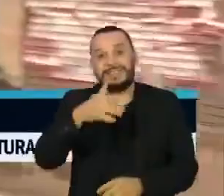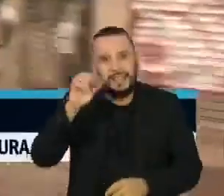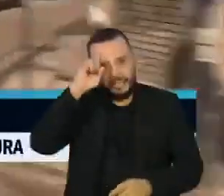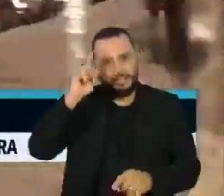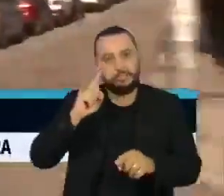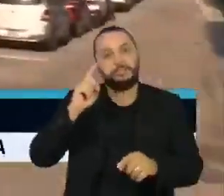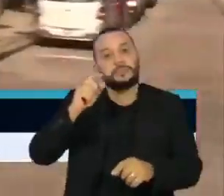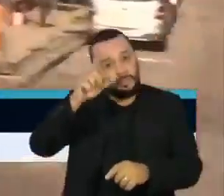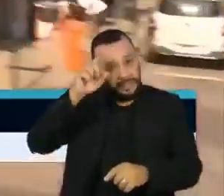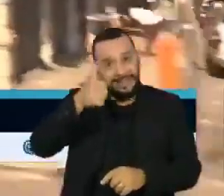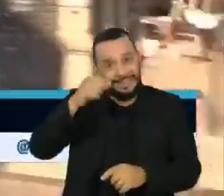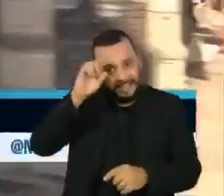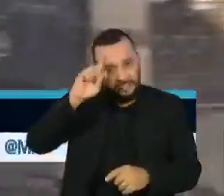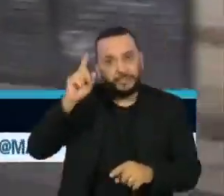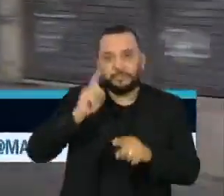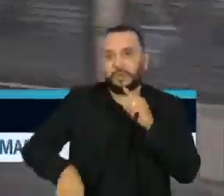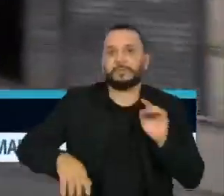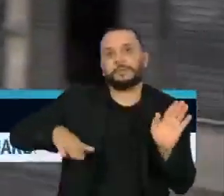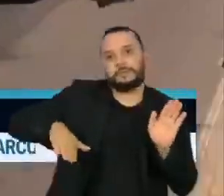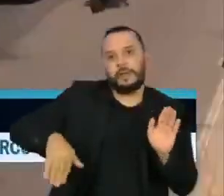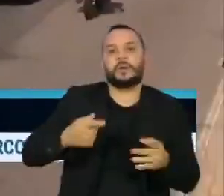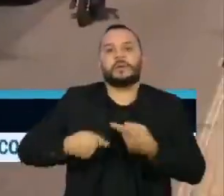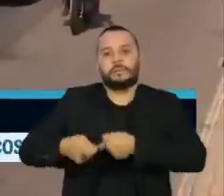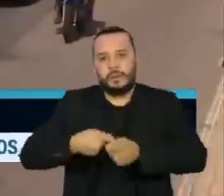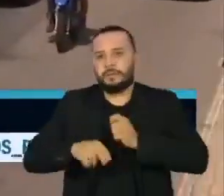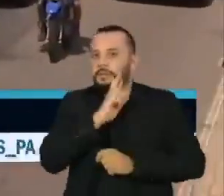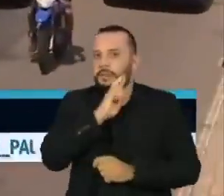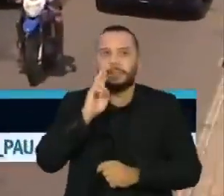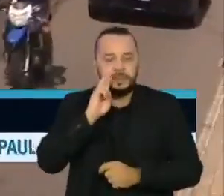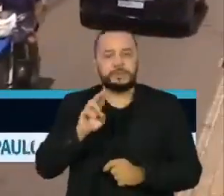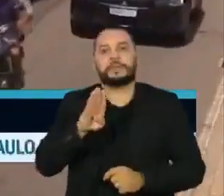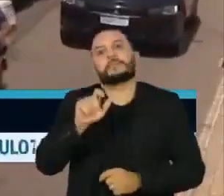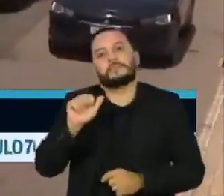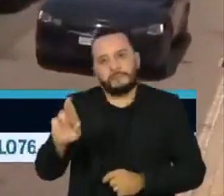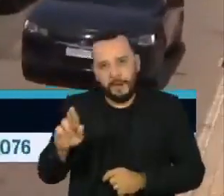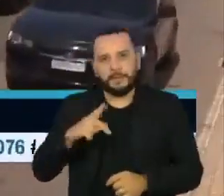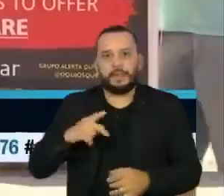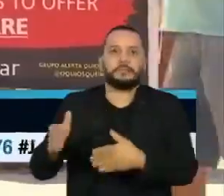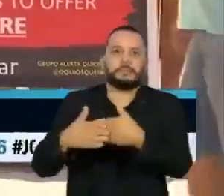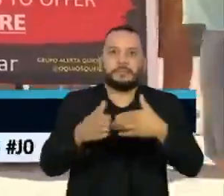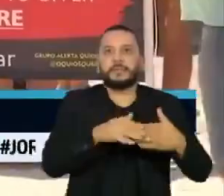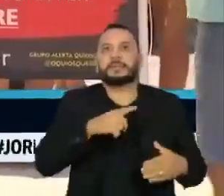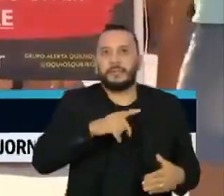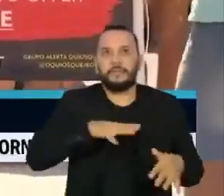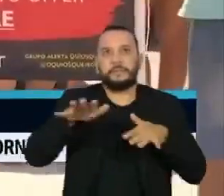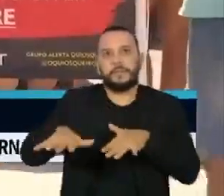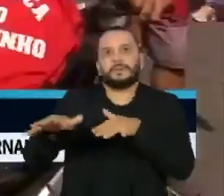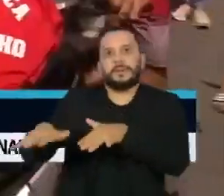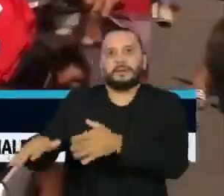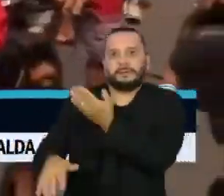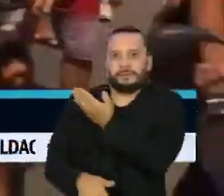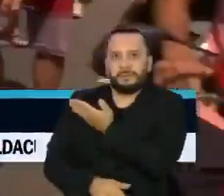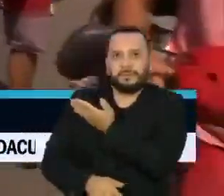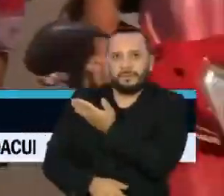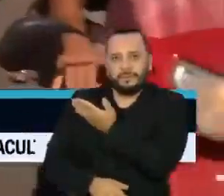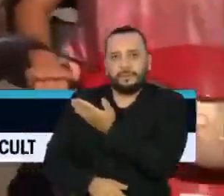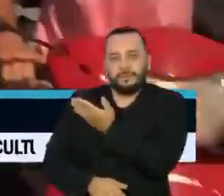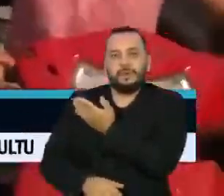Comércio, restaurantes e bares terão horário restrito. Houve protesto contra as medidas em Copacabana.